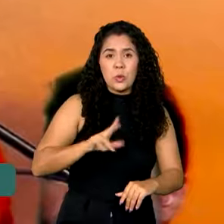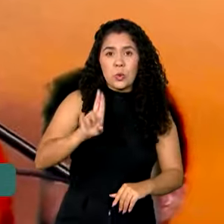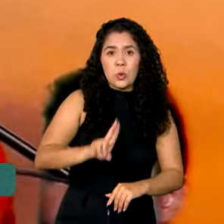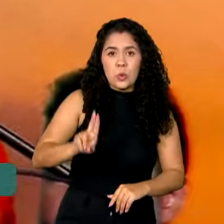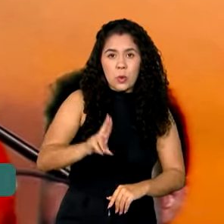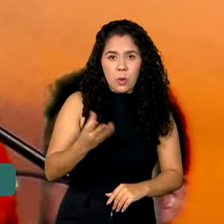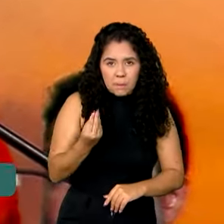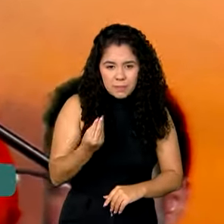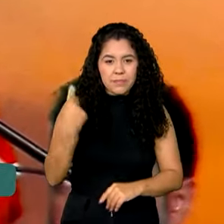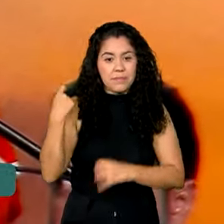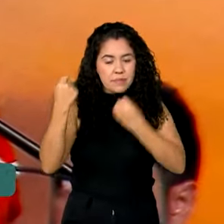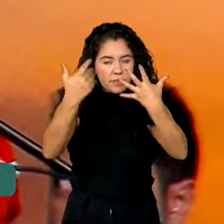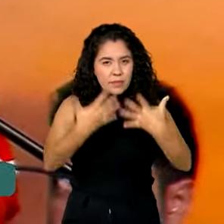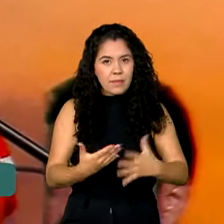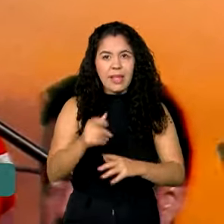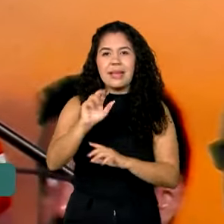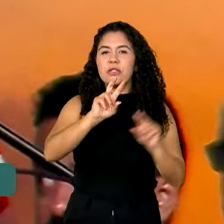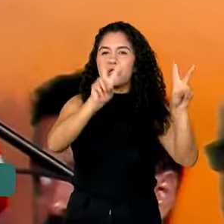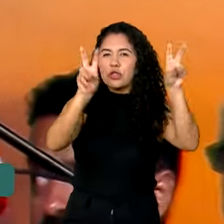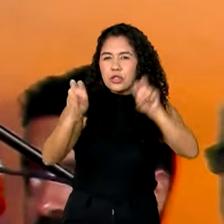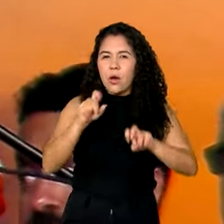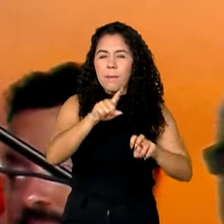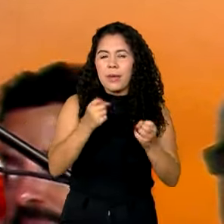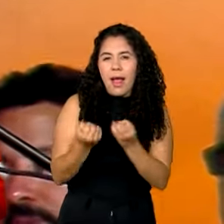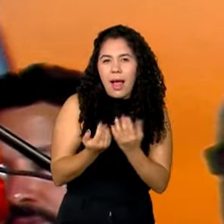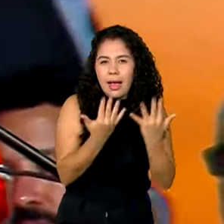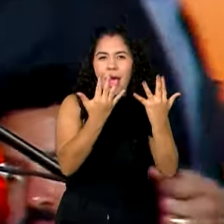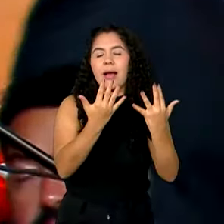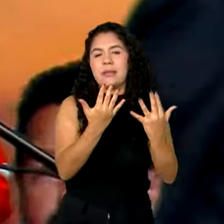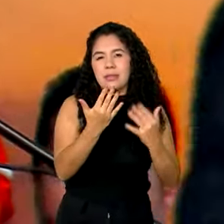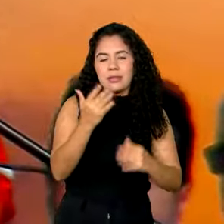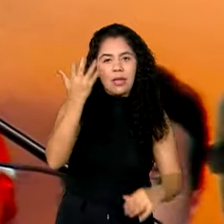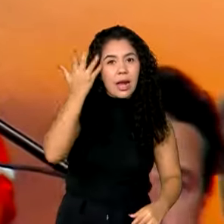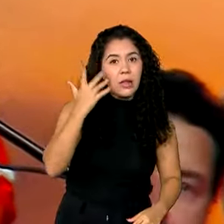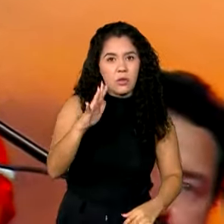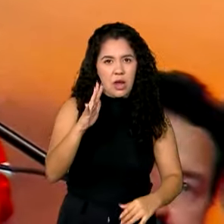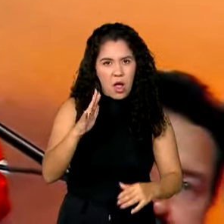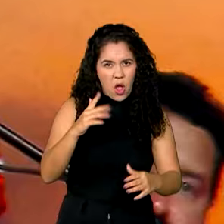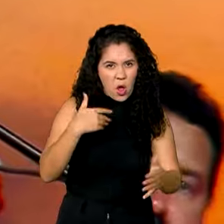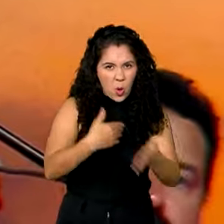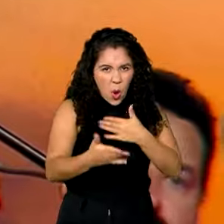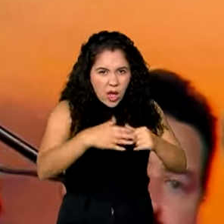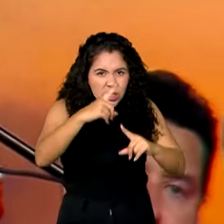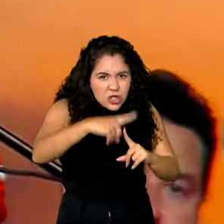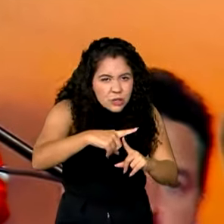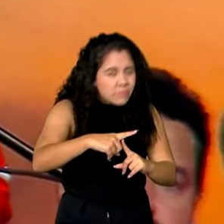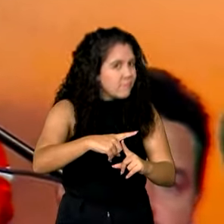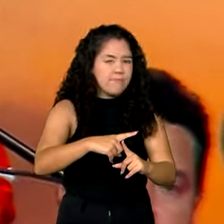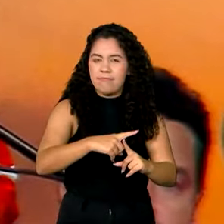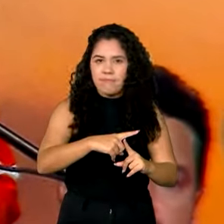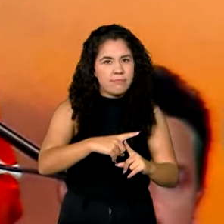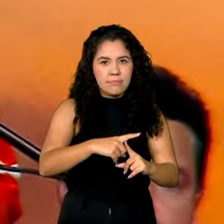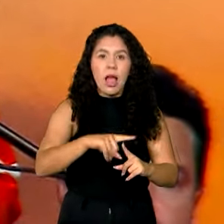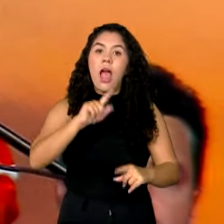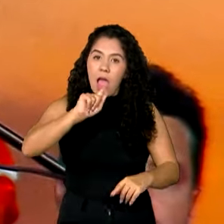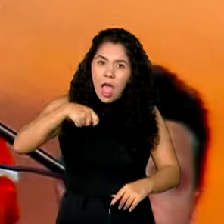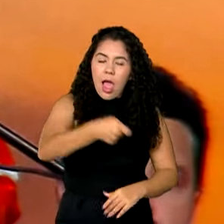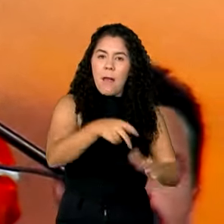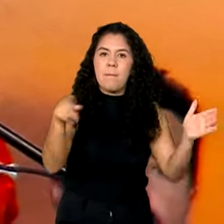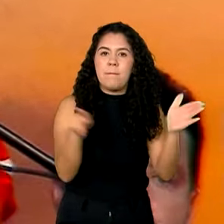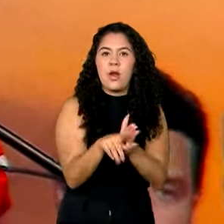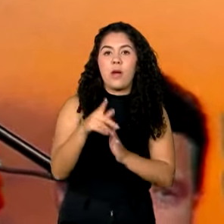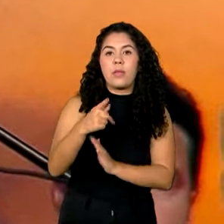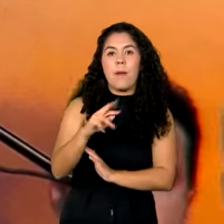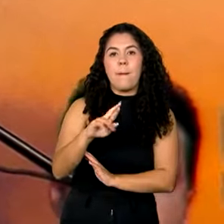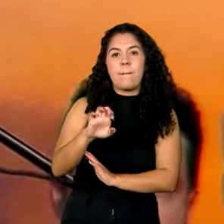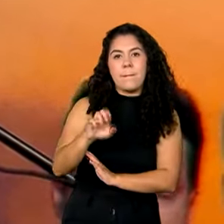gás natural, meus amigos e amigas, não é qualquer gás. É o gás natural do pré-sal,